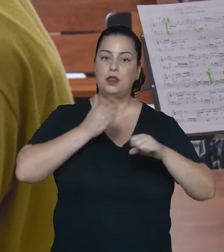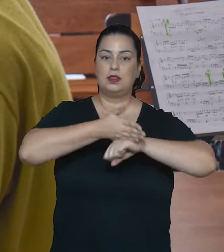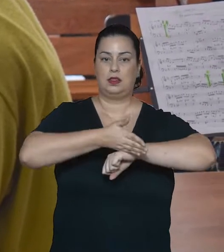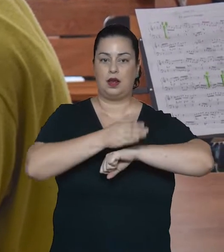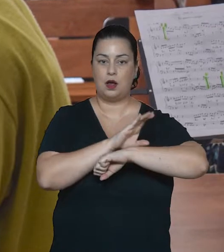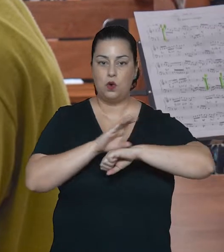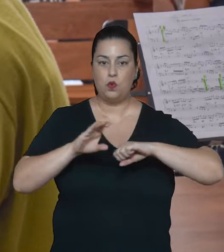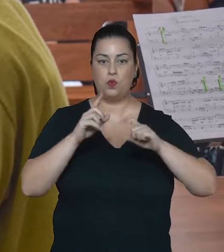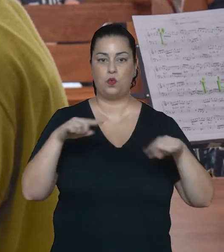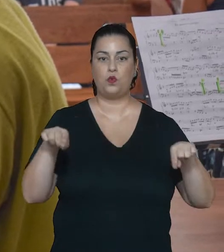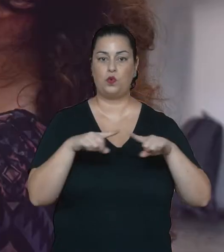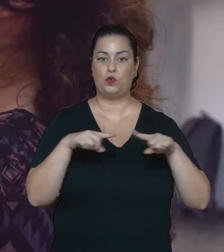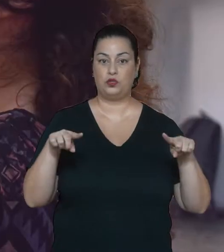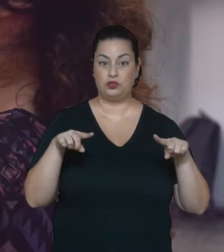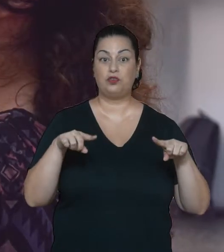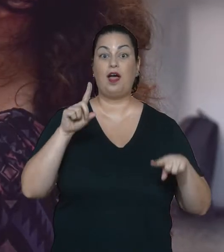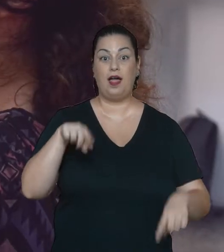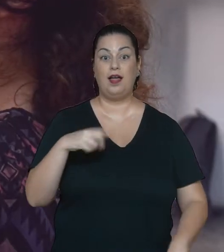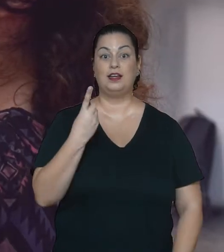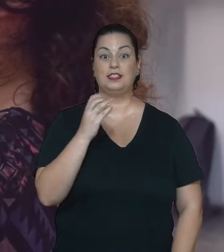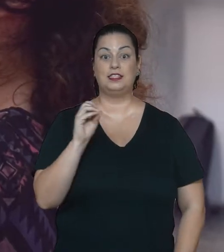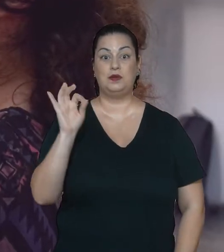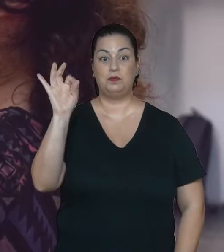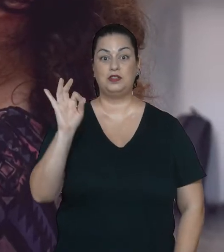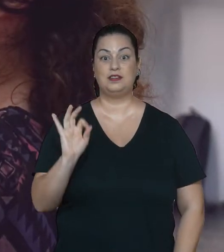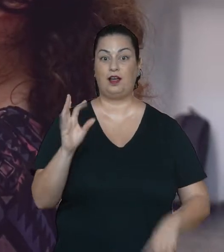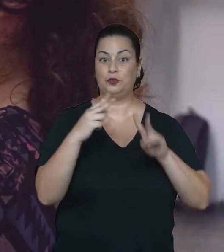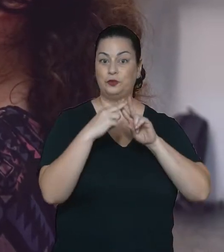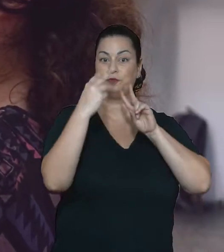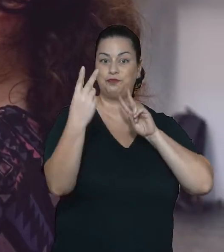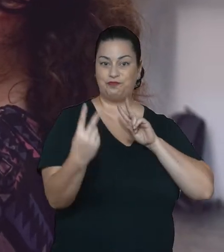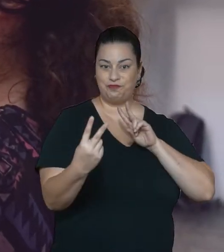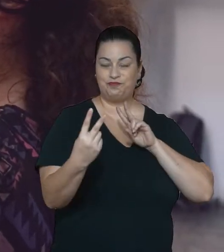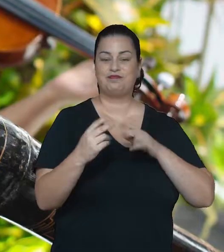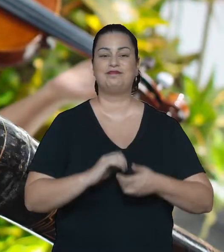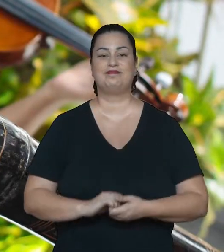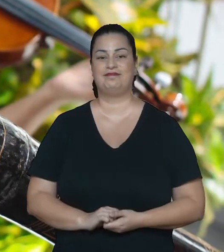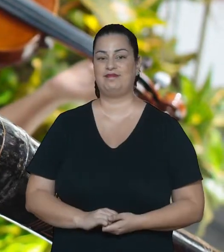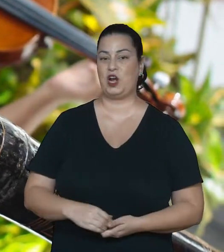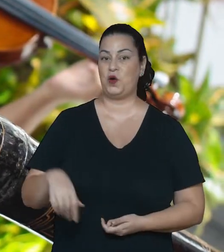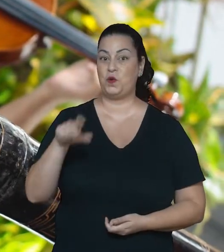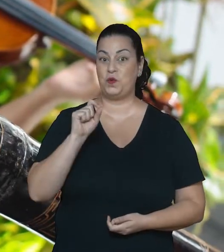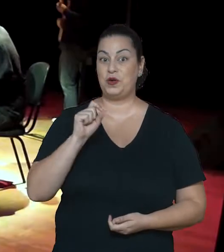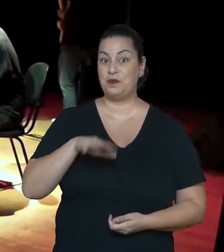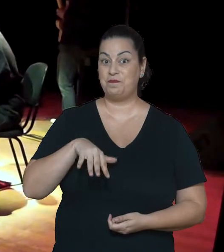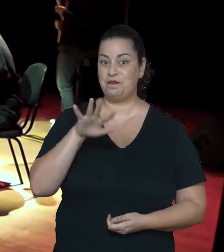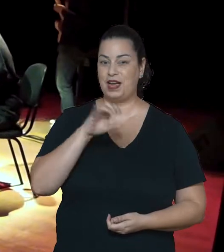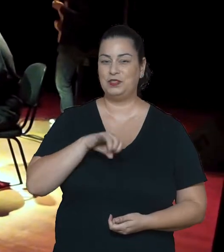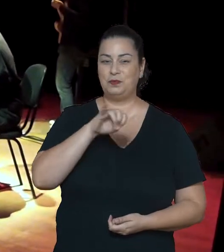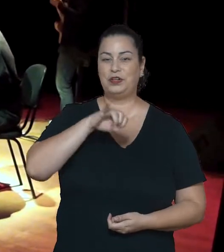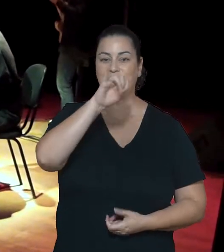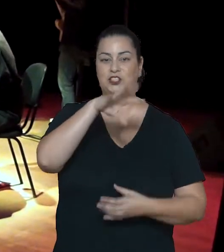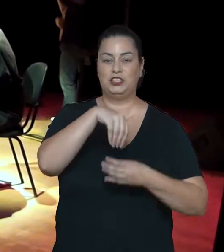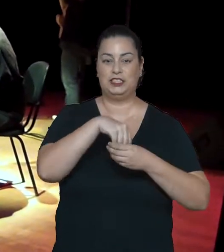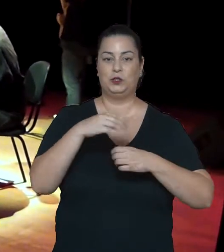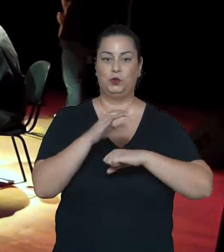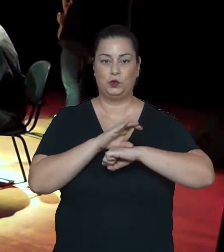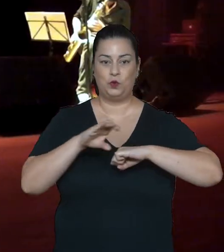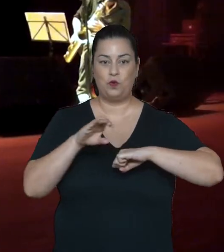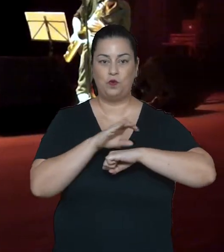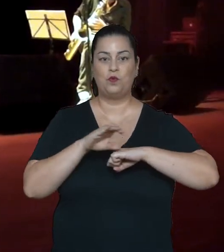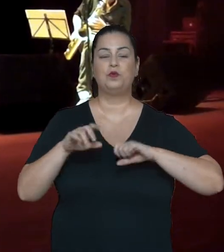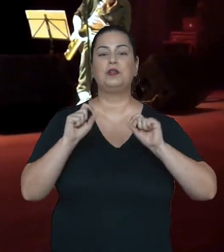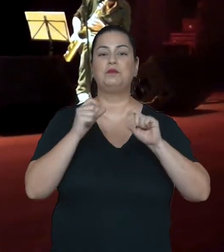prática de música para ingressar no curso é feita 100% online. Ponto forte do